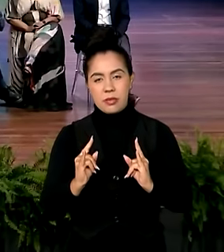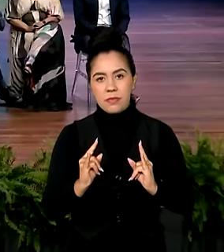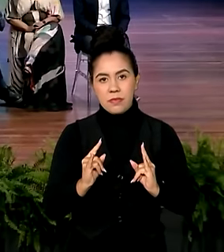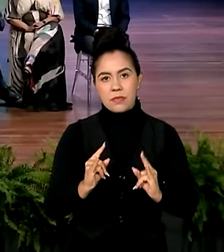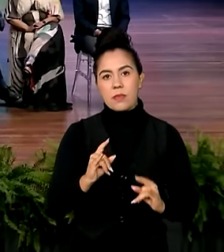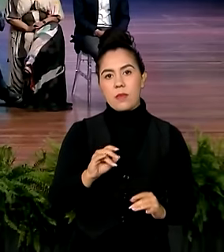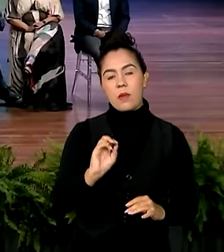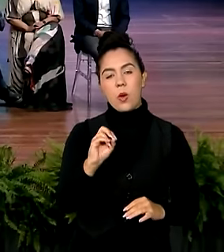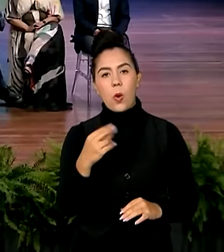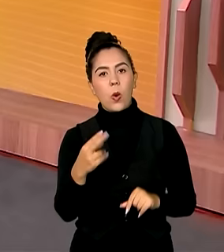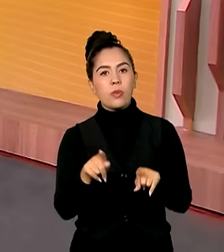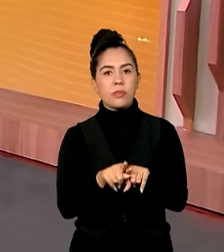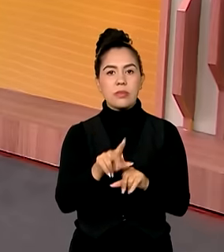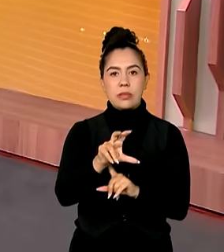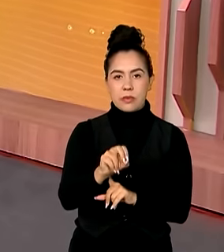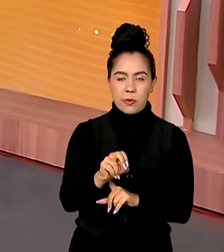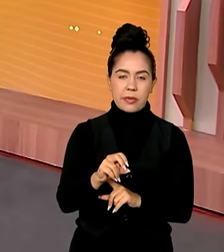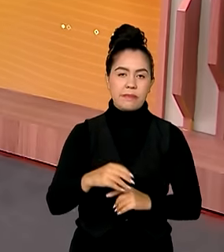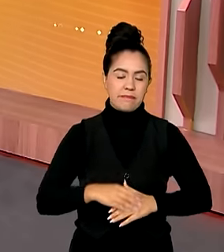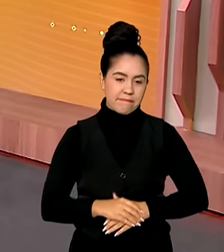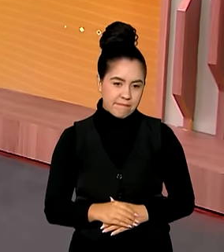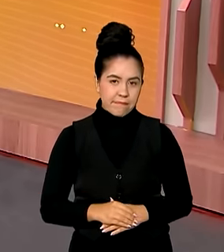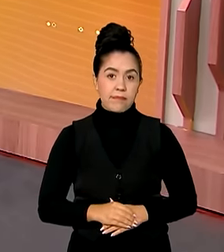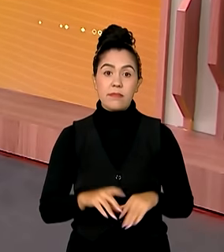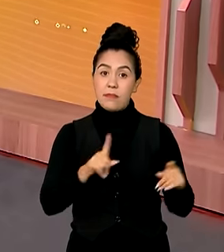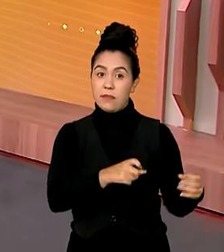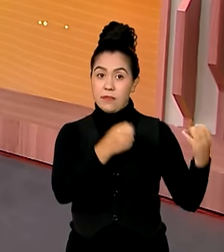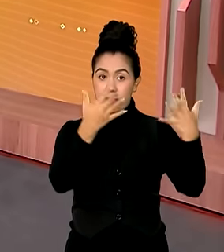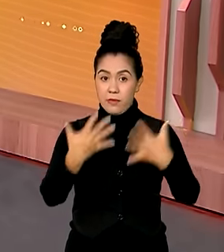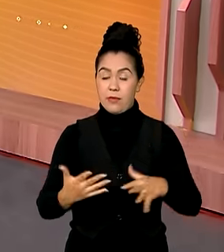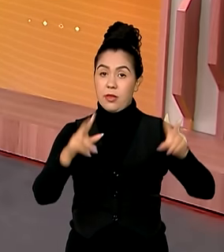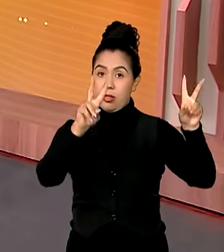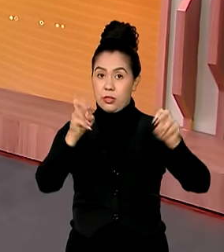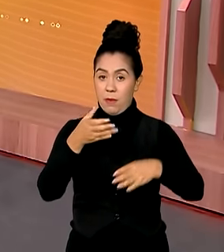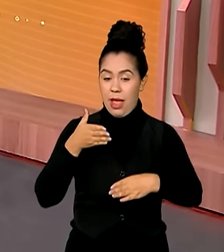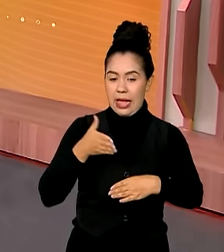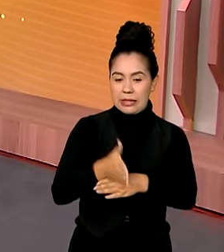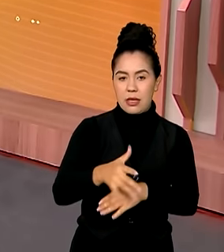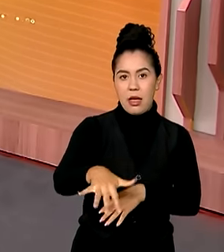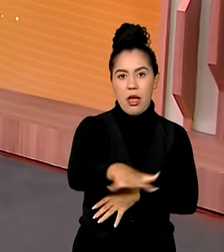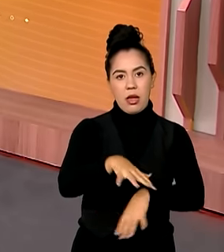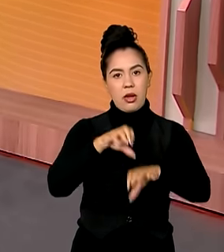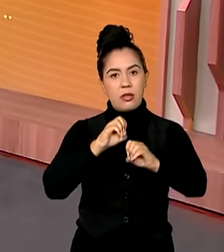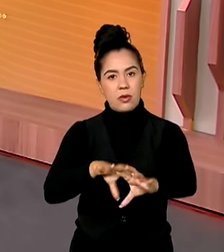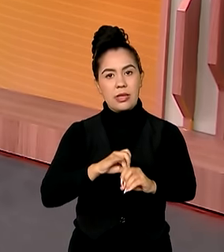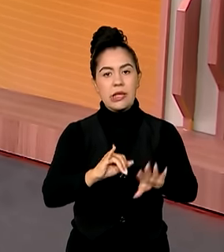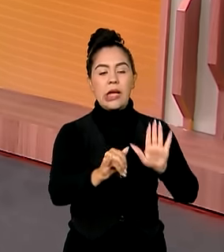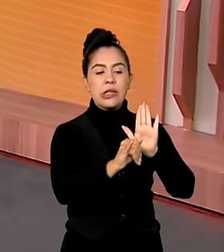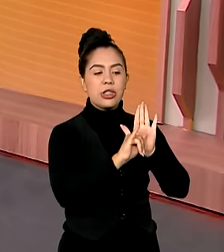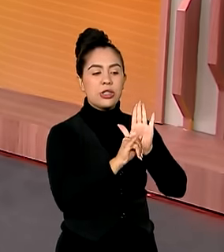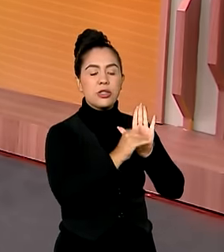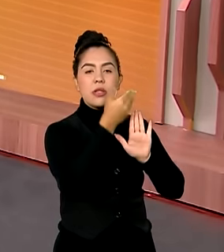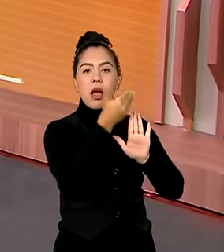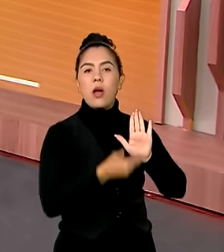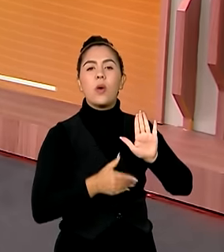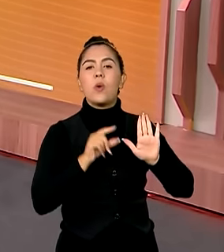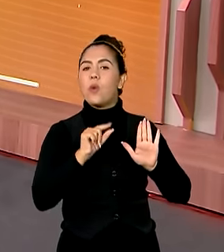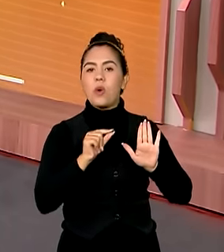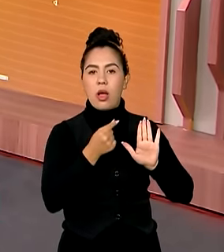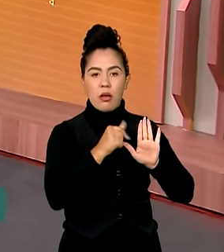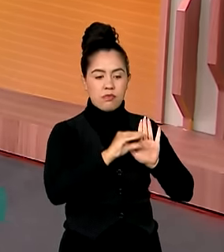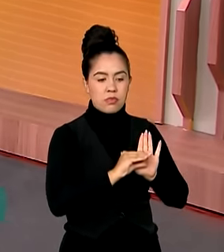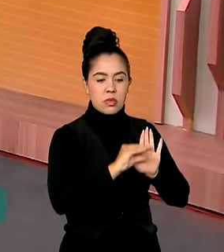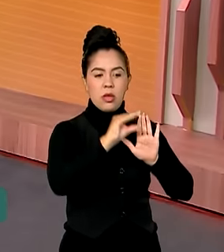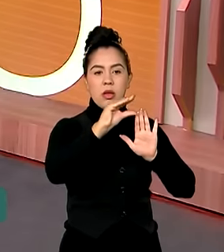habitacionais espalhadas pelo país. E por falar em acesso à educação, um edital vai destinar recursos para levar